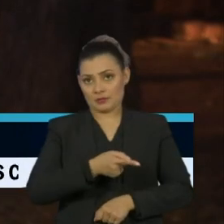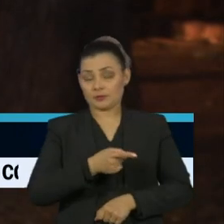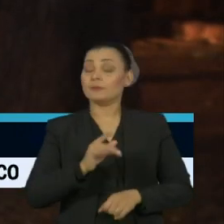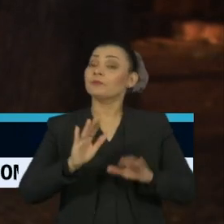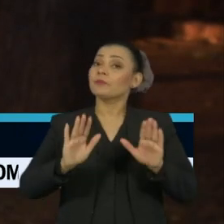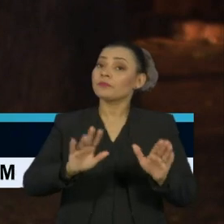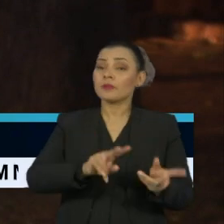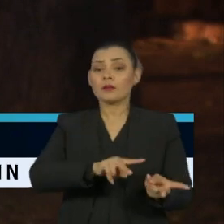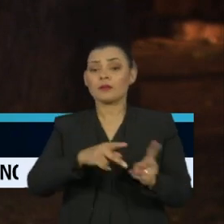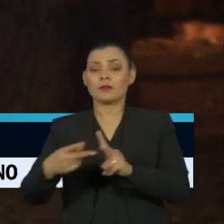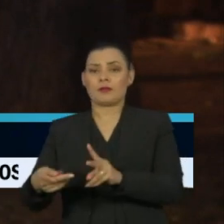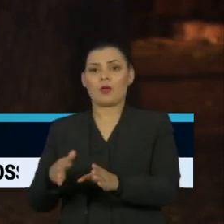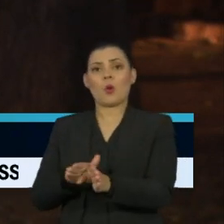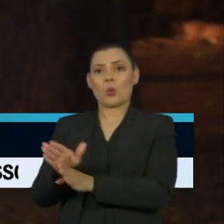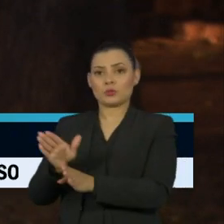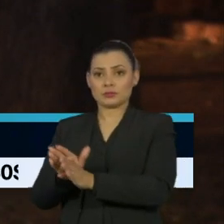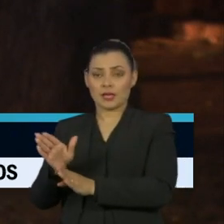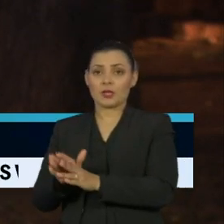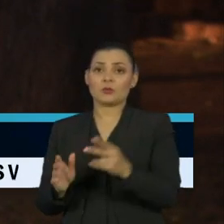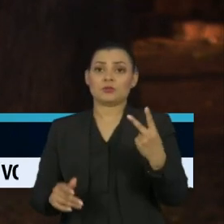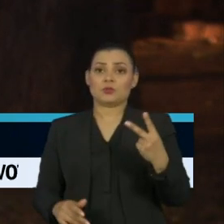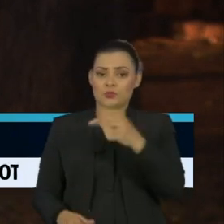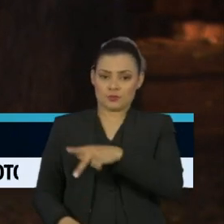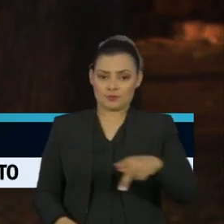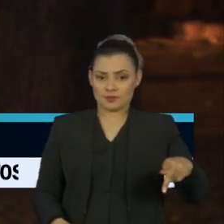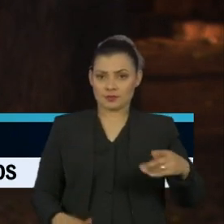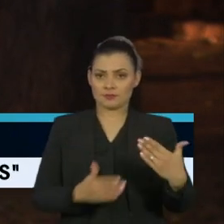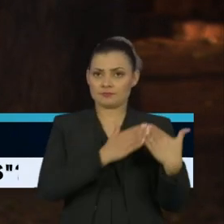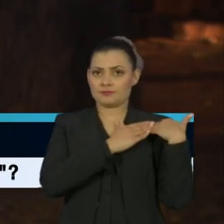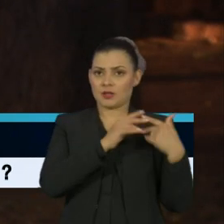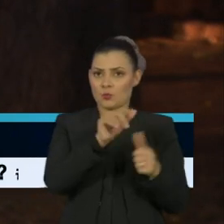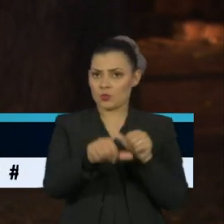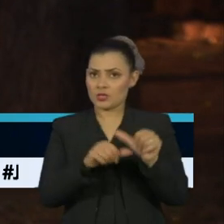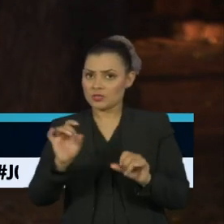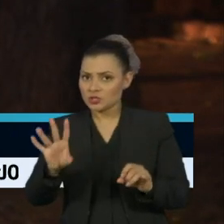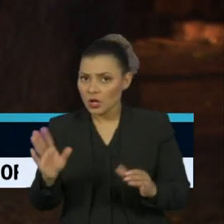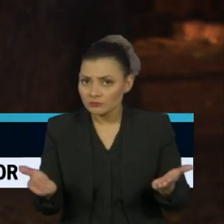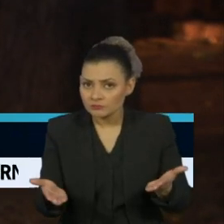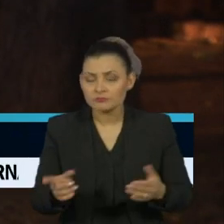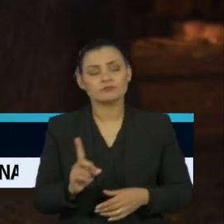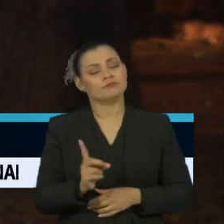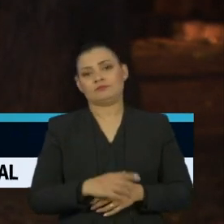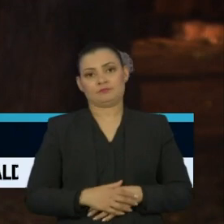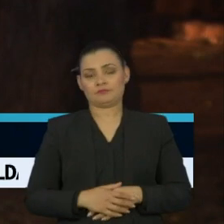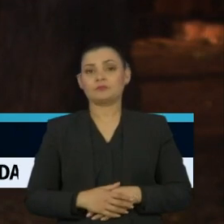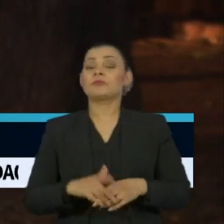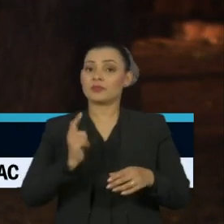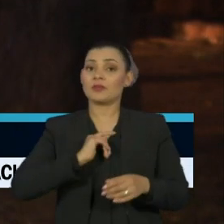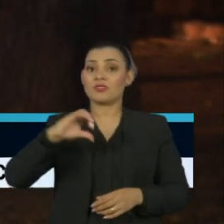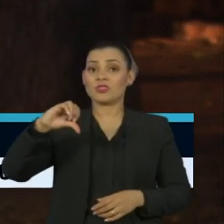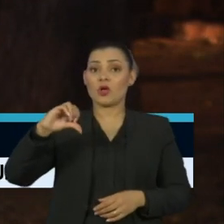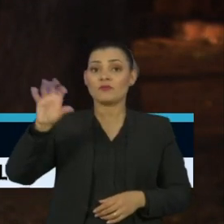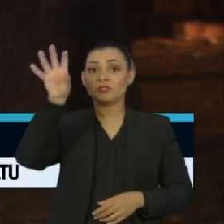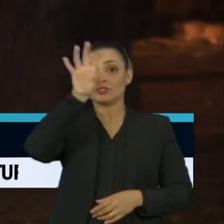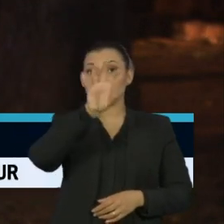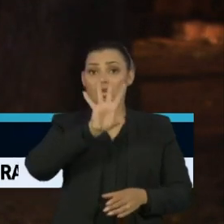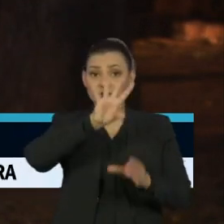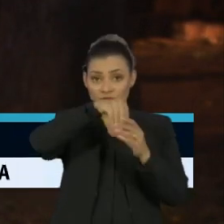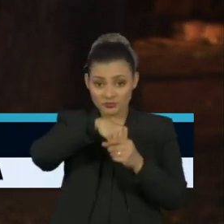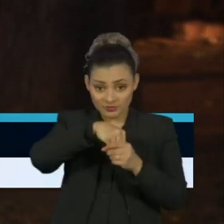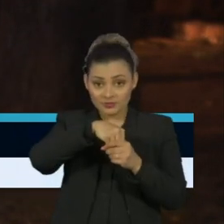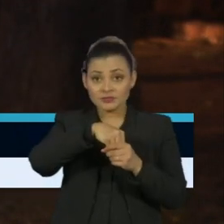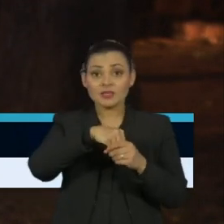transferência do Conselho para a Vice-Presidência não foi a única mudança feita pelo atual governo. Os nove estados da Amazônia Legal